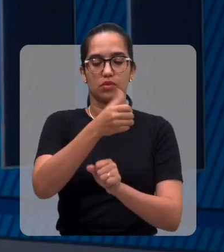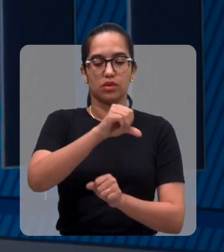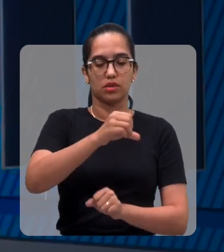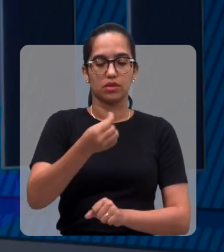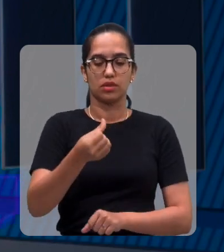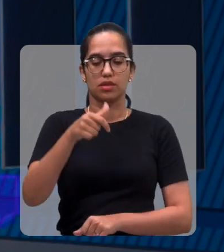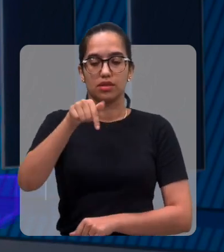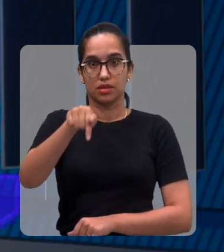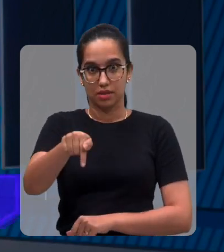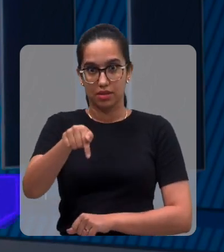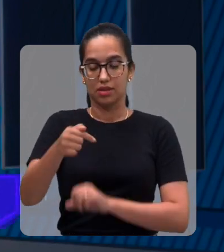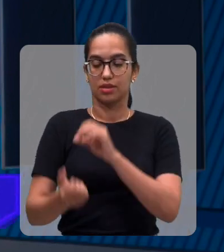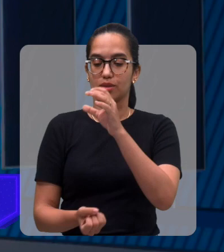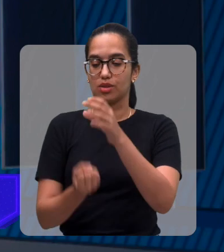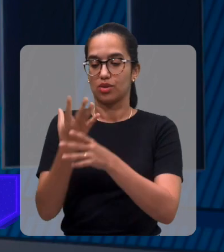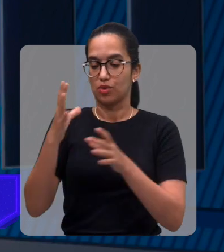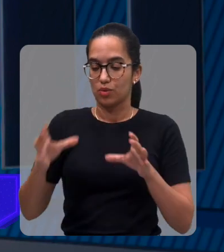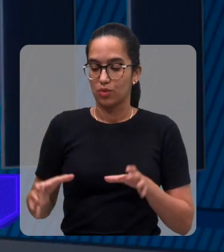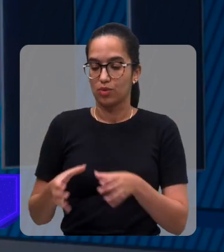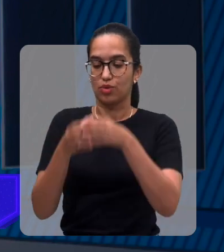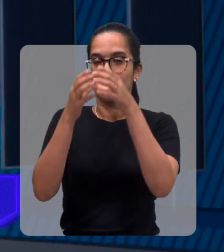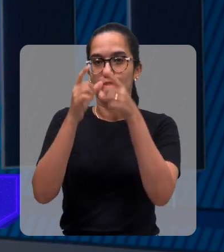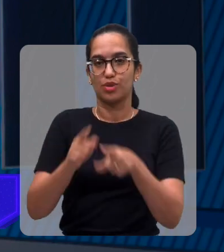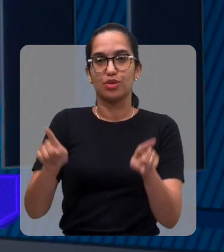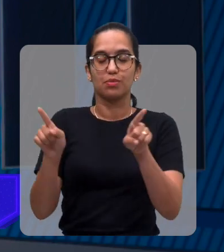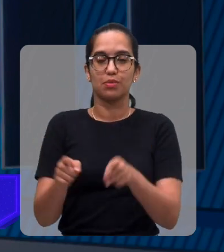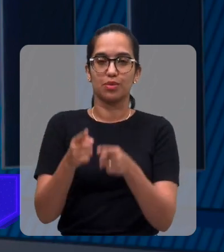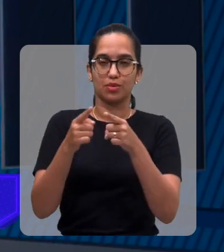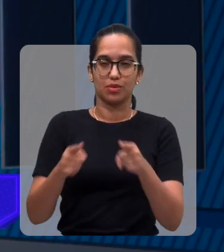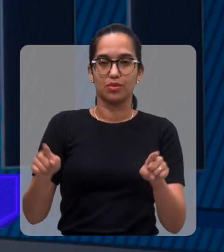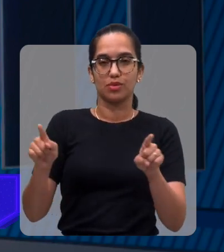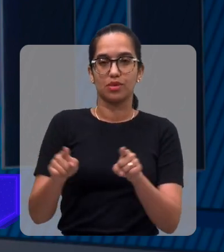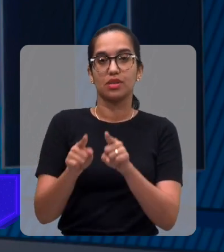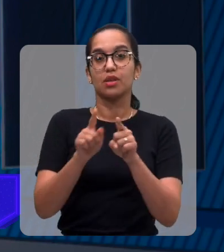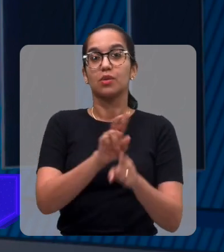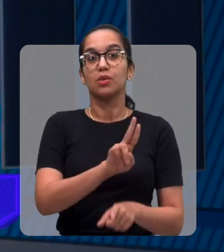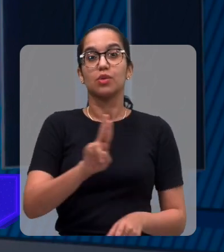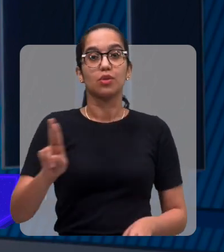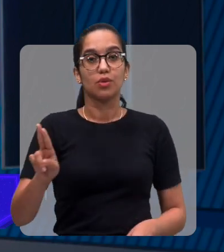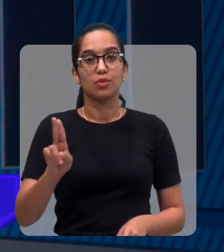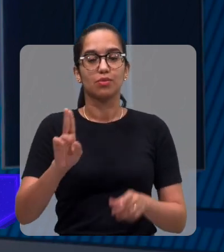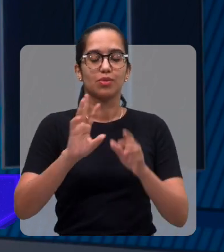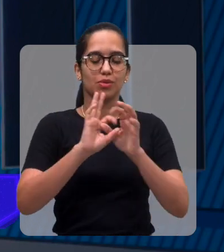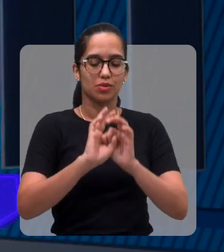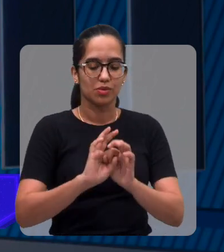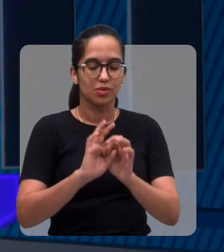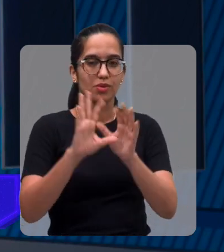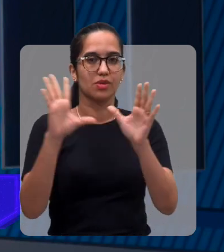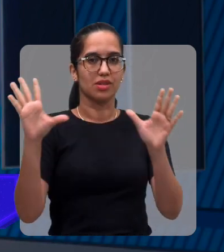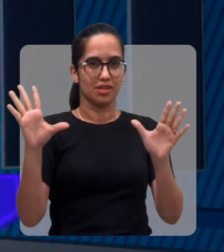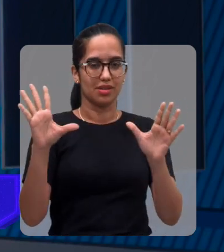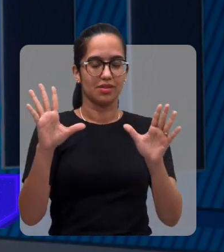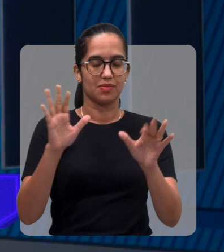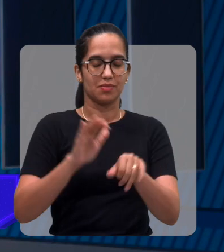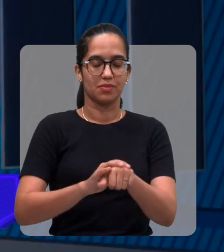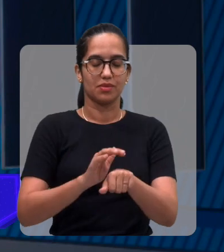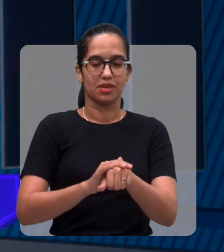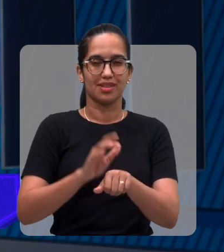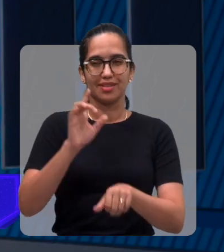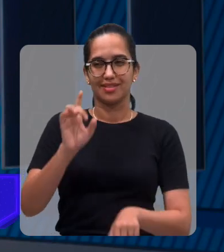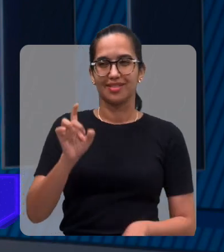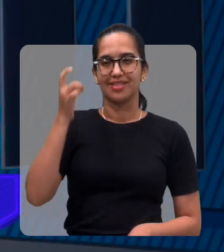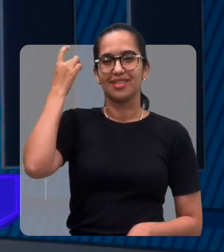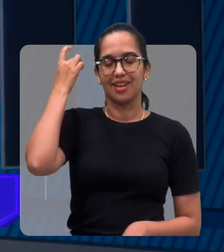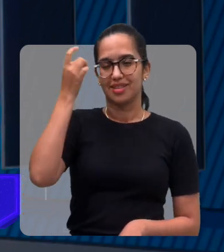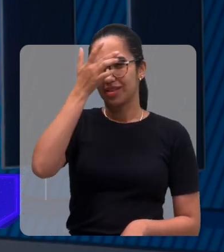criou uma banda musical denominada Os Independentes. Desde esse tempo